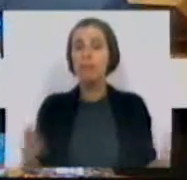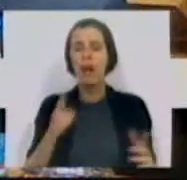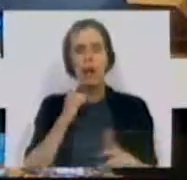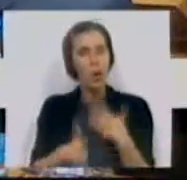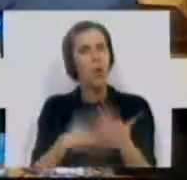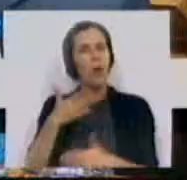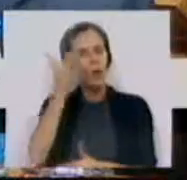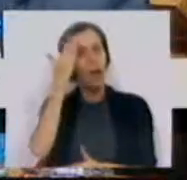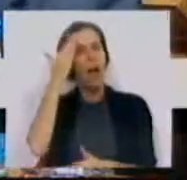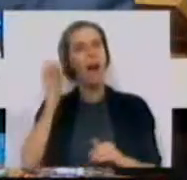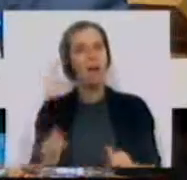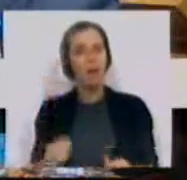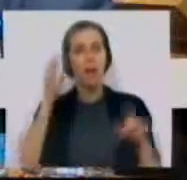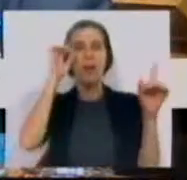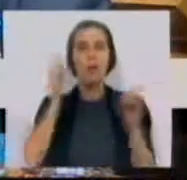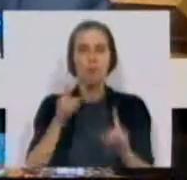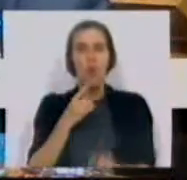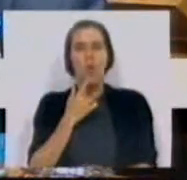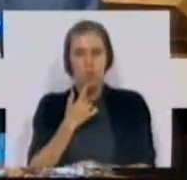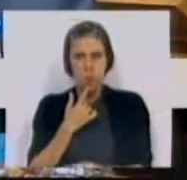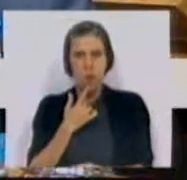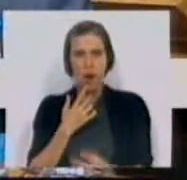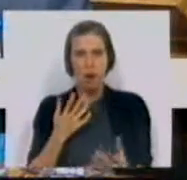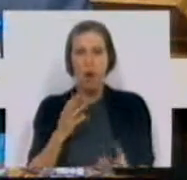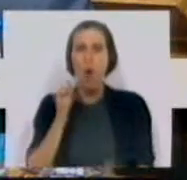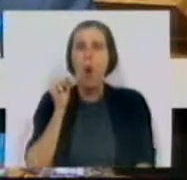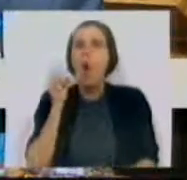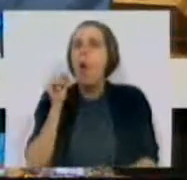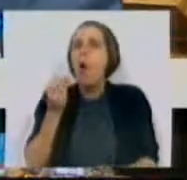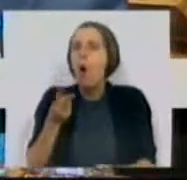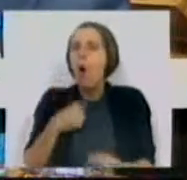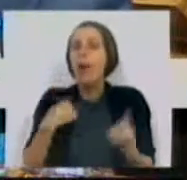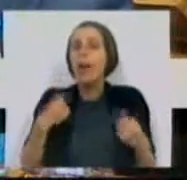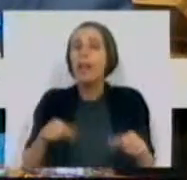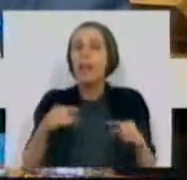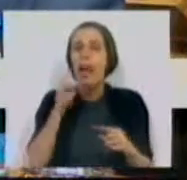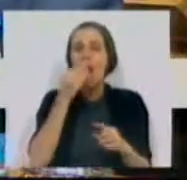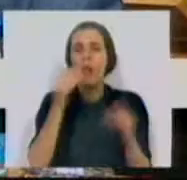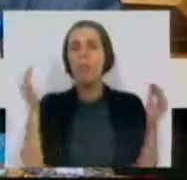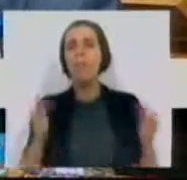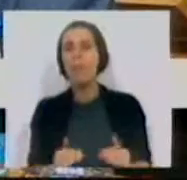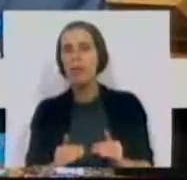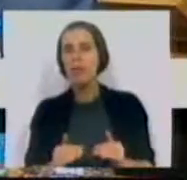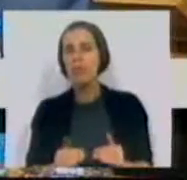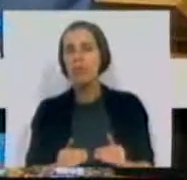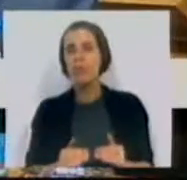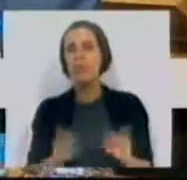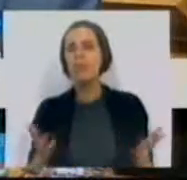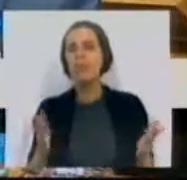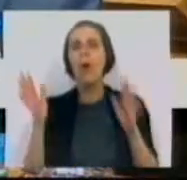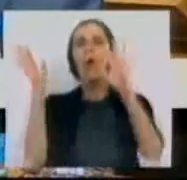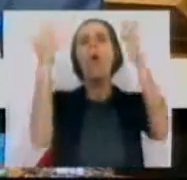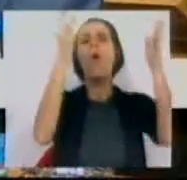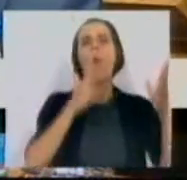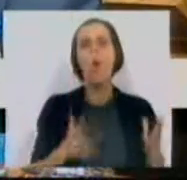ainda continua a achar que temos professores a mais? Ou não será que temos estes alunos a menos? E por onde